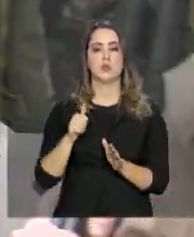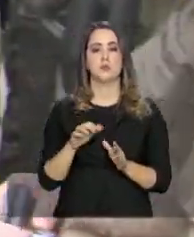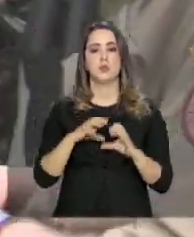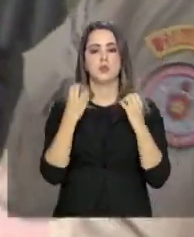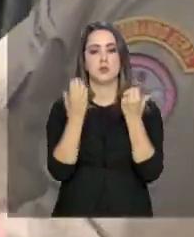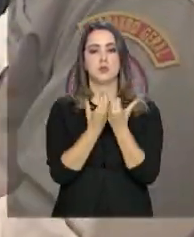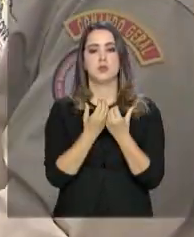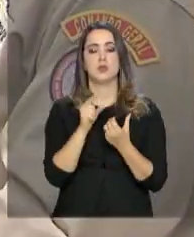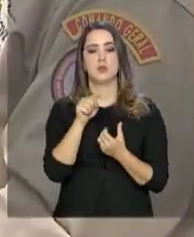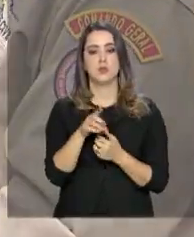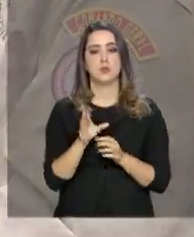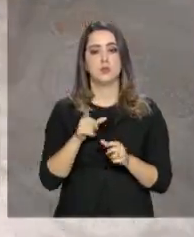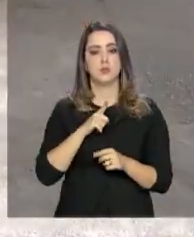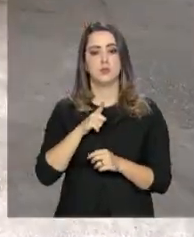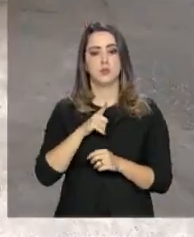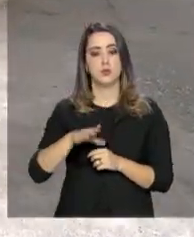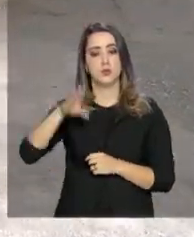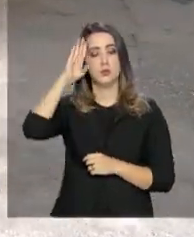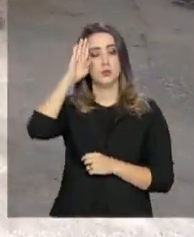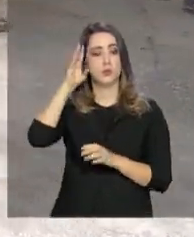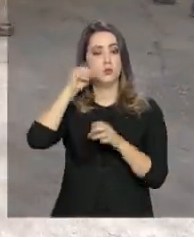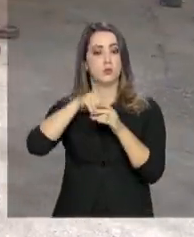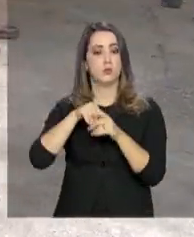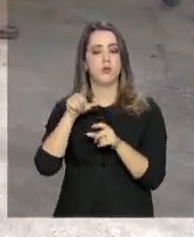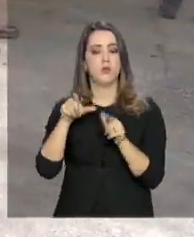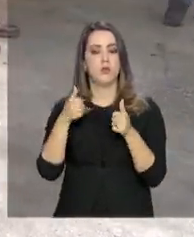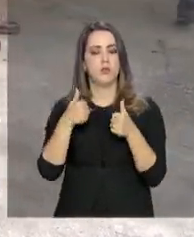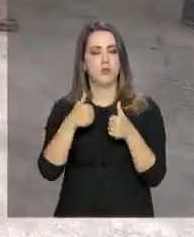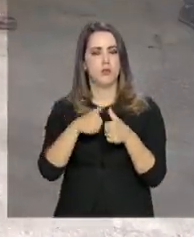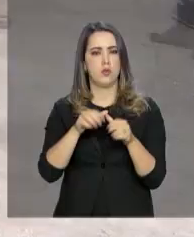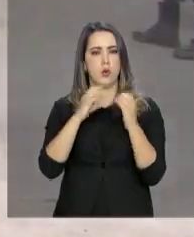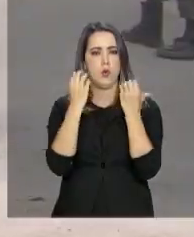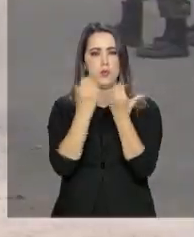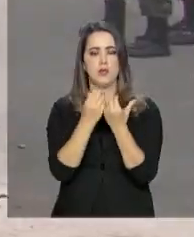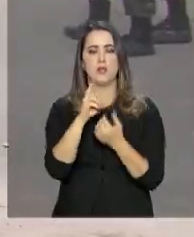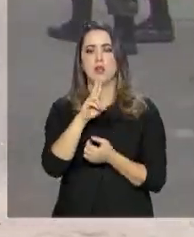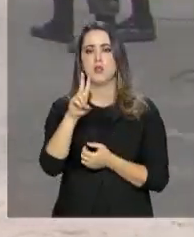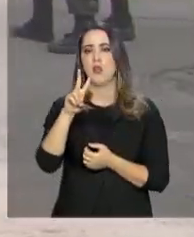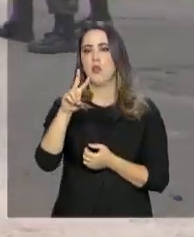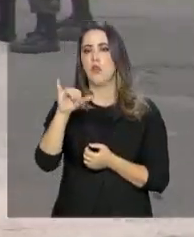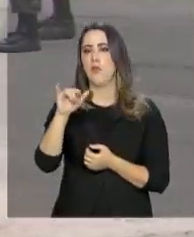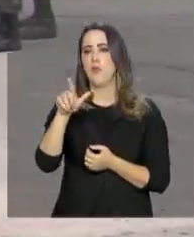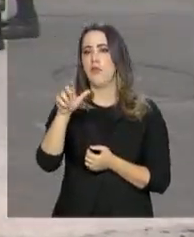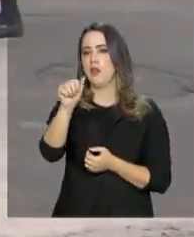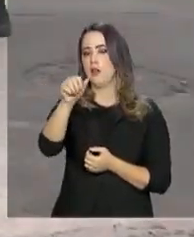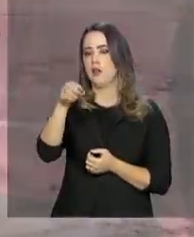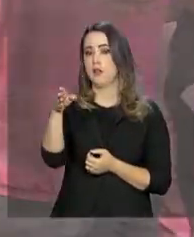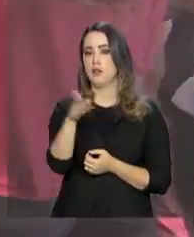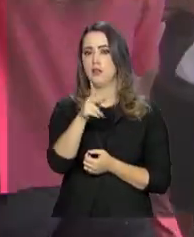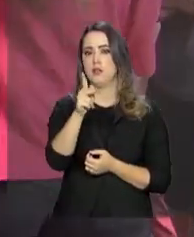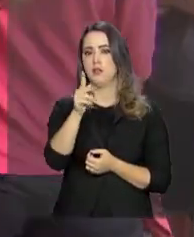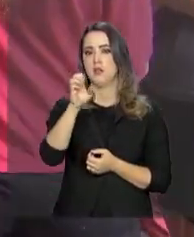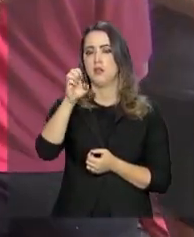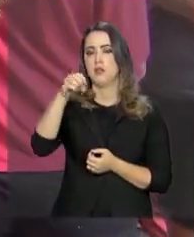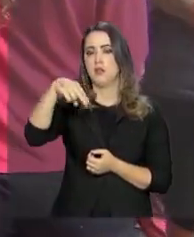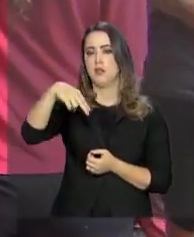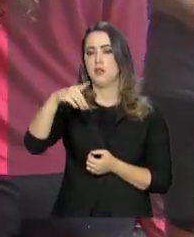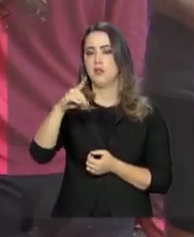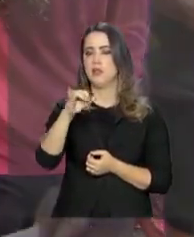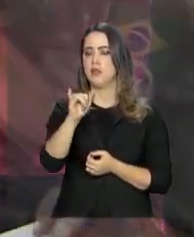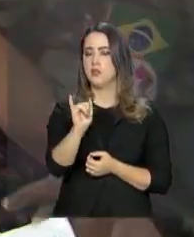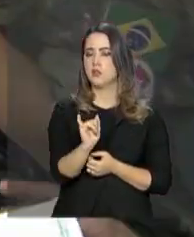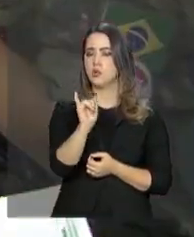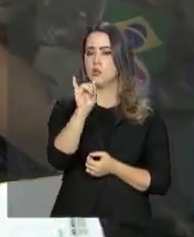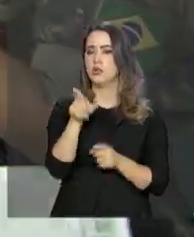receber operações da intervenção federal foi a Vila Kennedy, na zona oeste do Rio. Além da atuação das Forças de Segurança, a região também